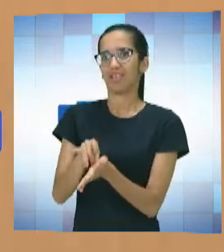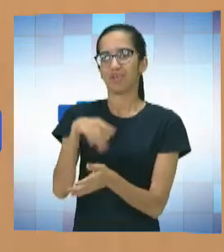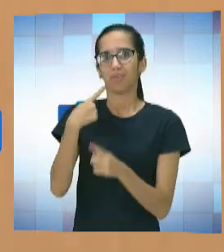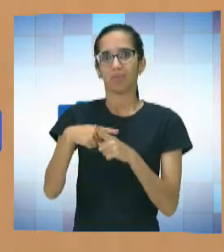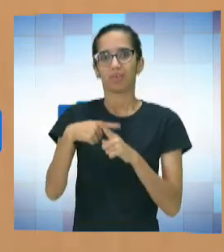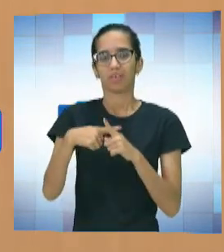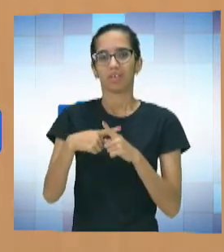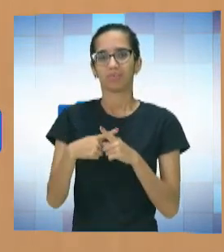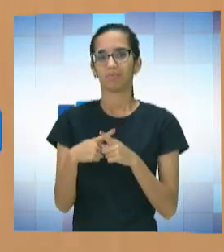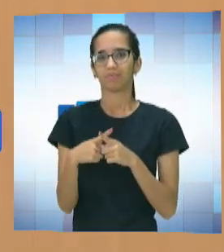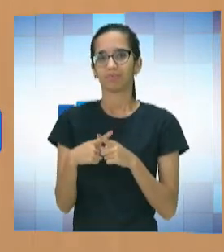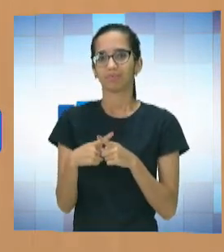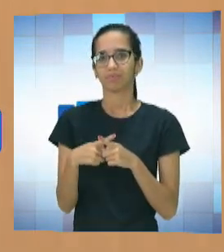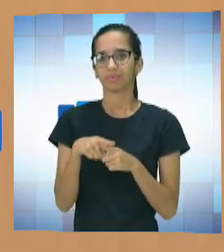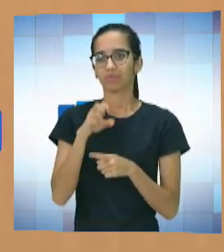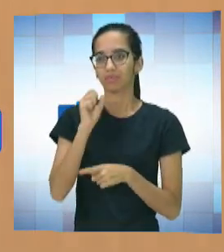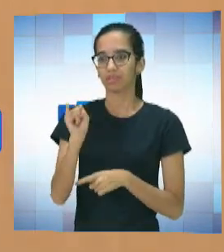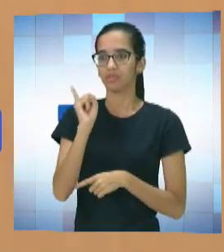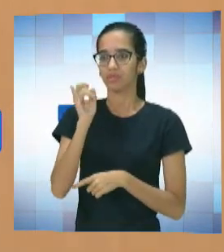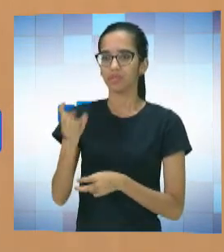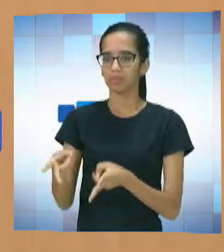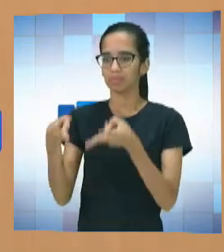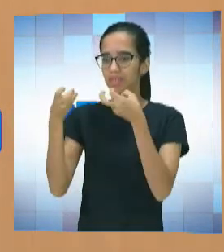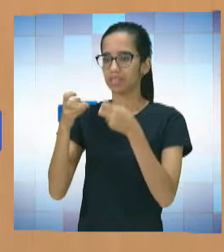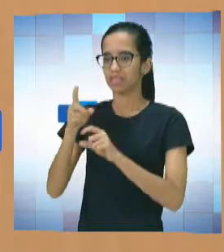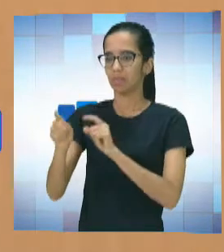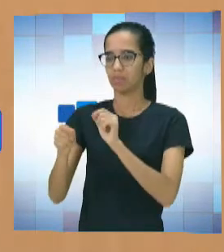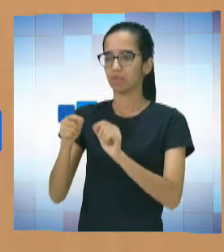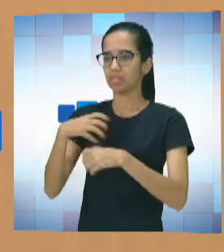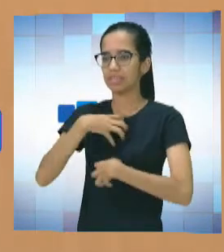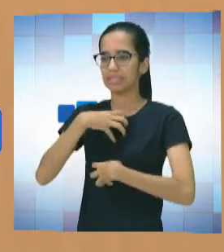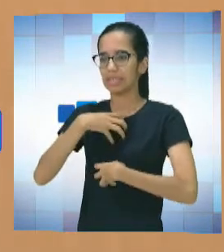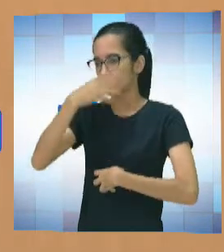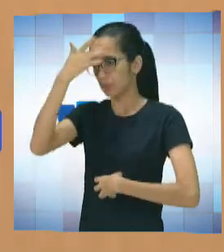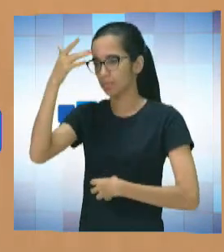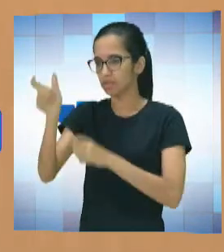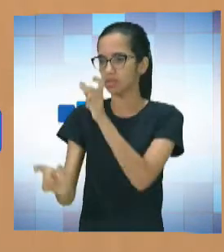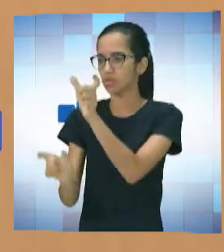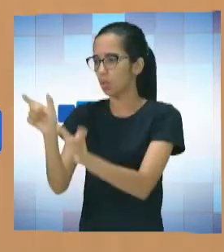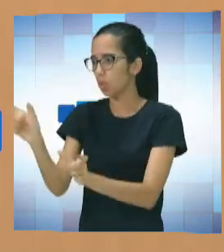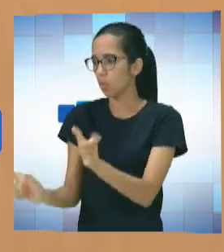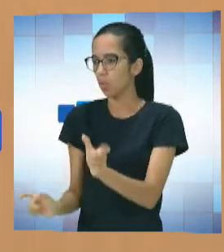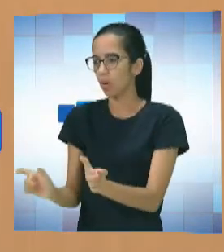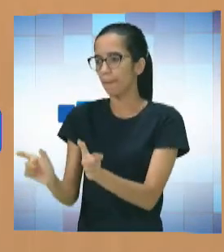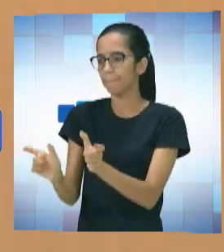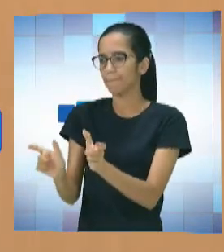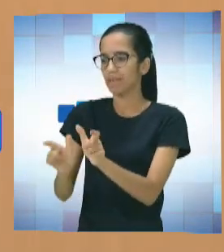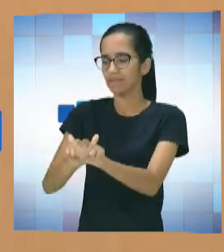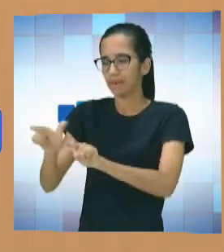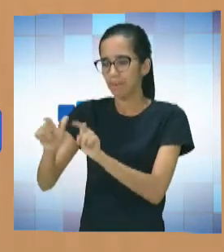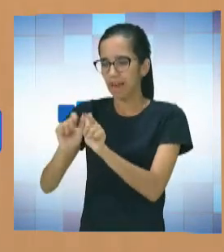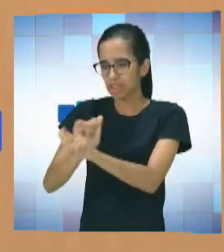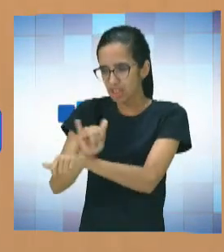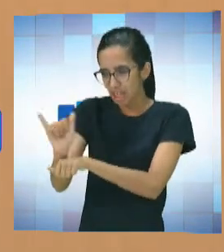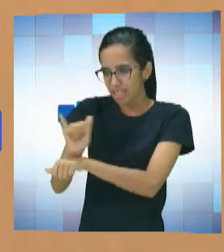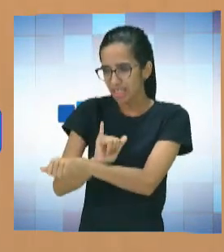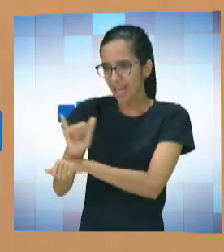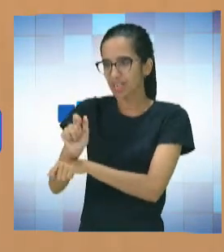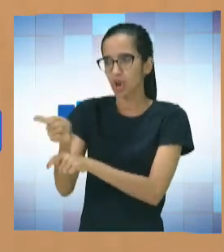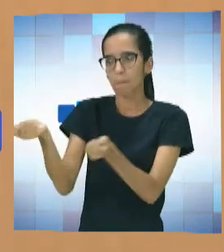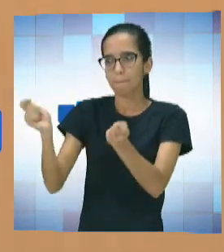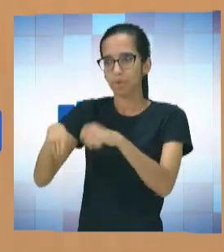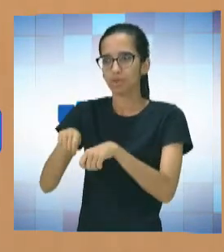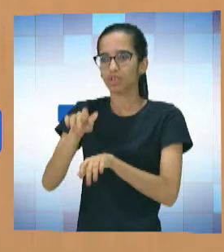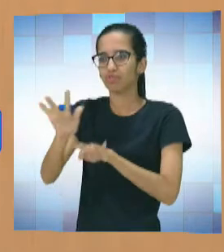trabalha o lado sensível de um ser humano, você está dando ele acesso a um campo diferente. Sim. No caso, aí, o campo da